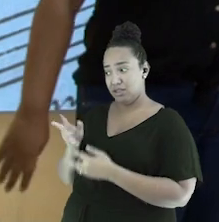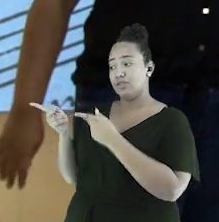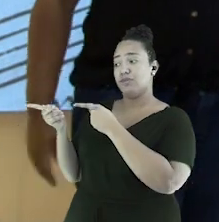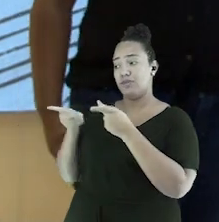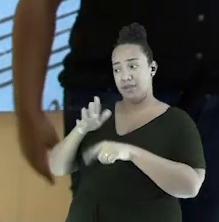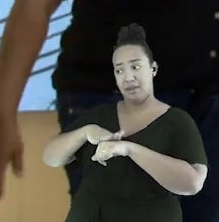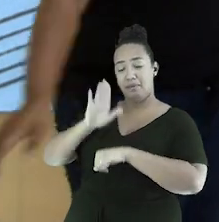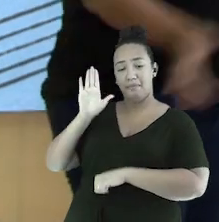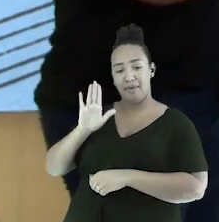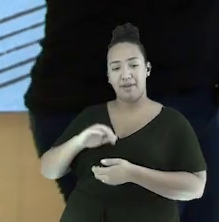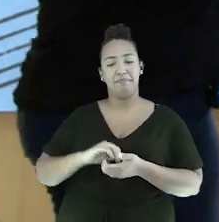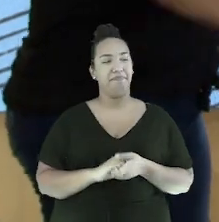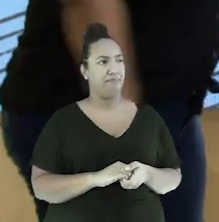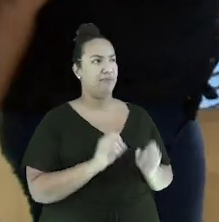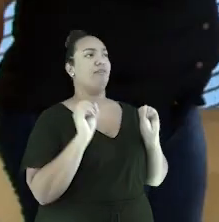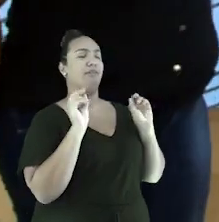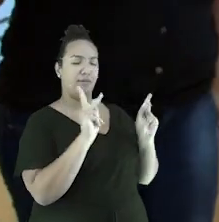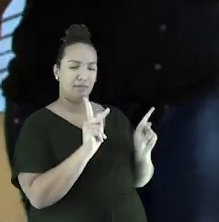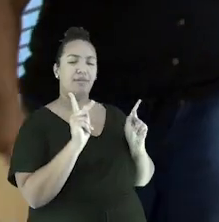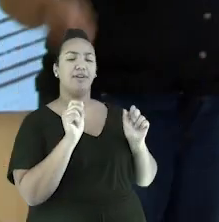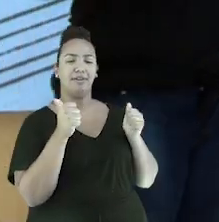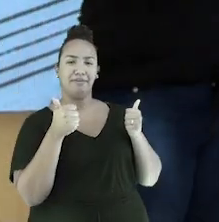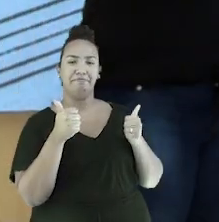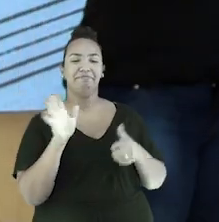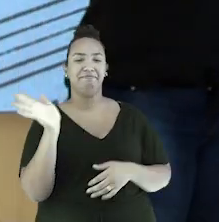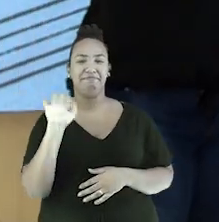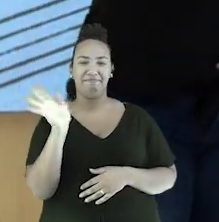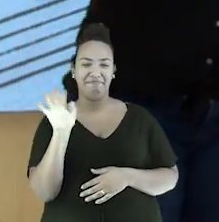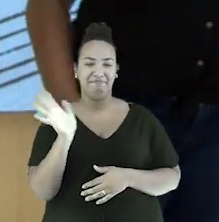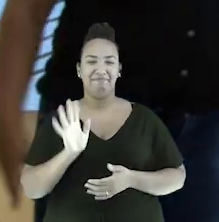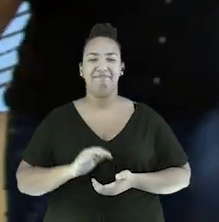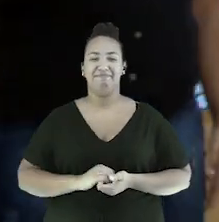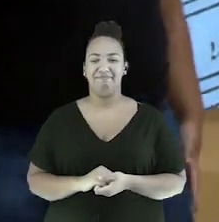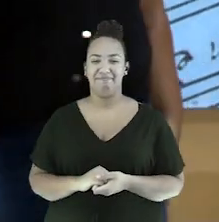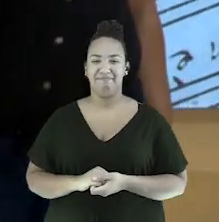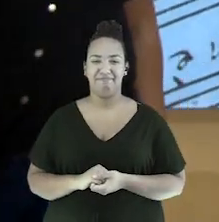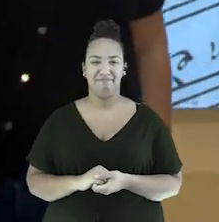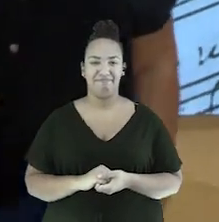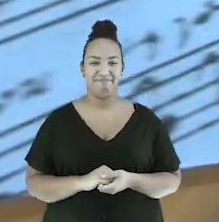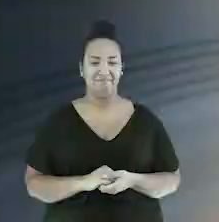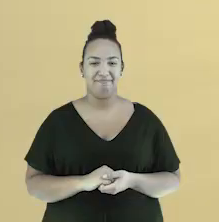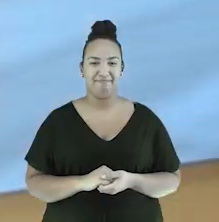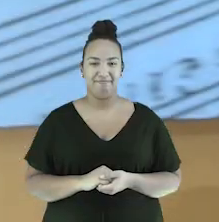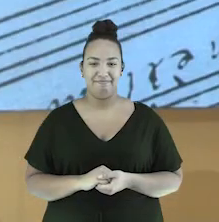que eu vou te chamar mais vezes, hein? Pode me chamar que eu venho. Tchau, gente. Tchau, Débora.